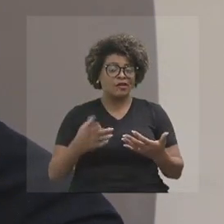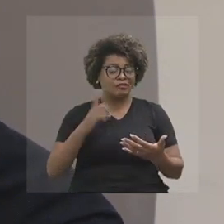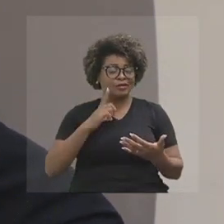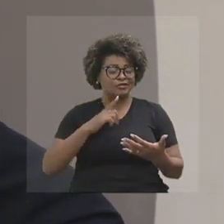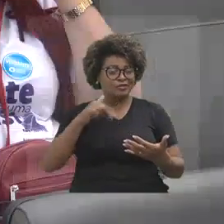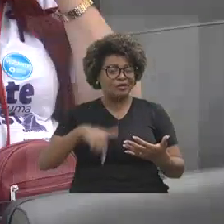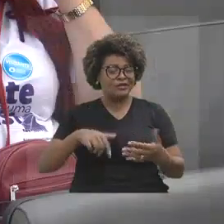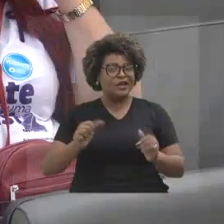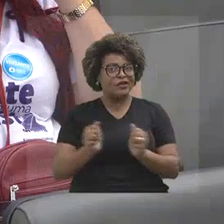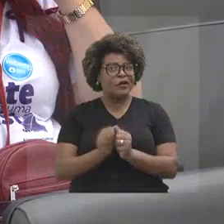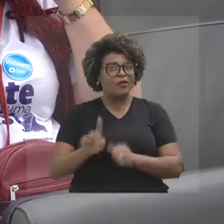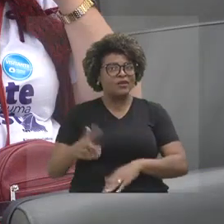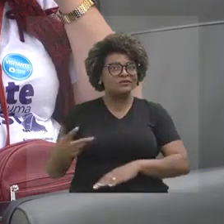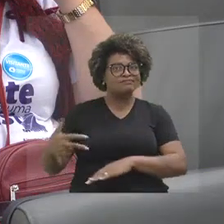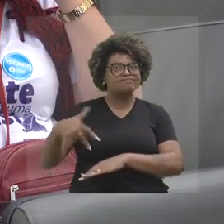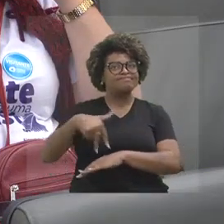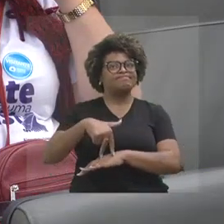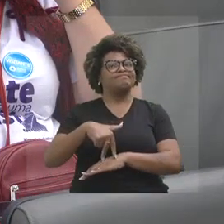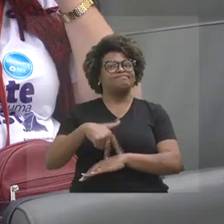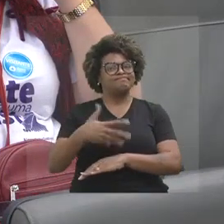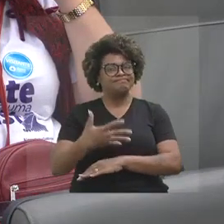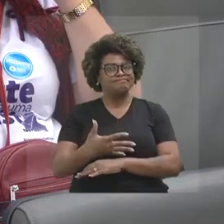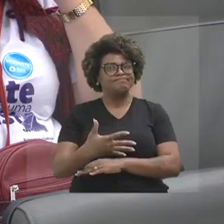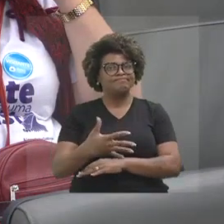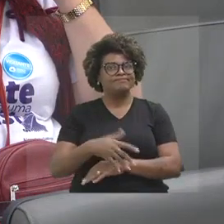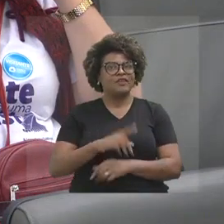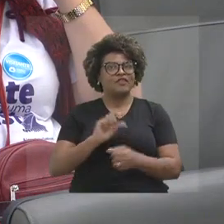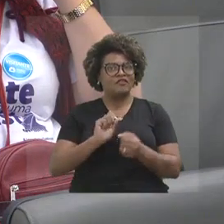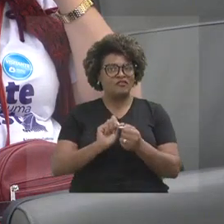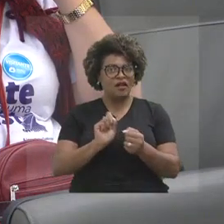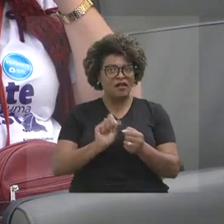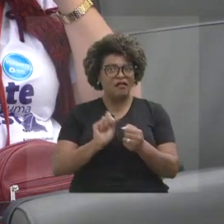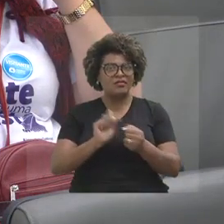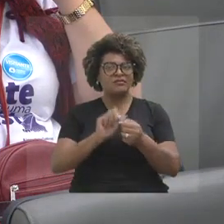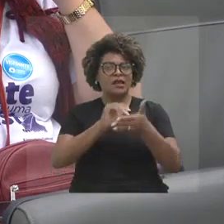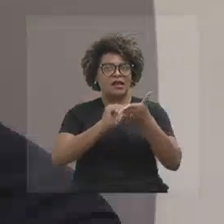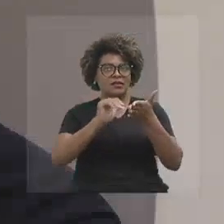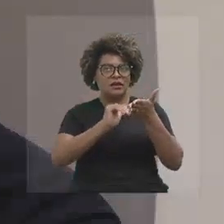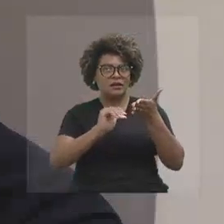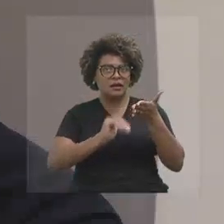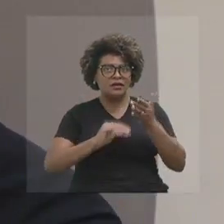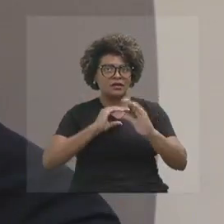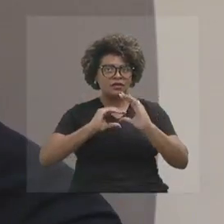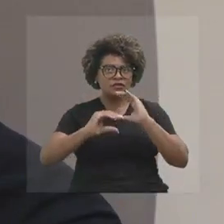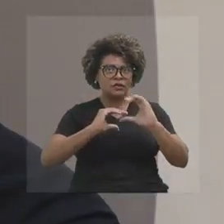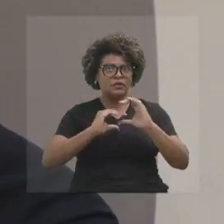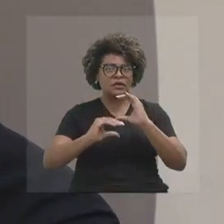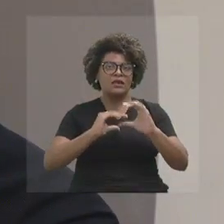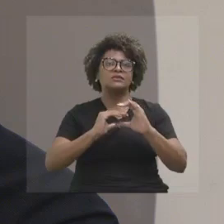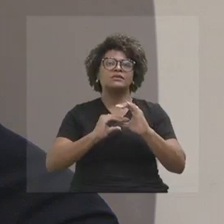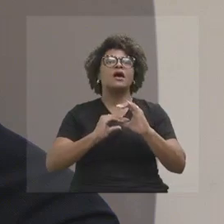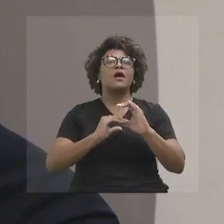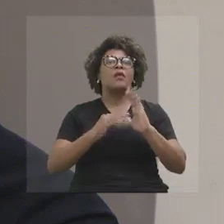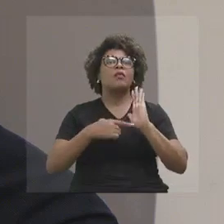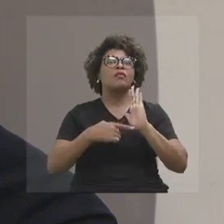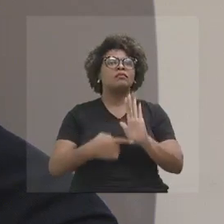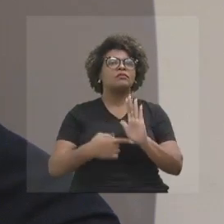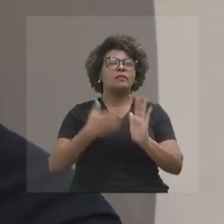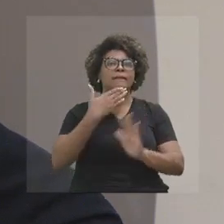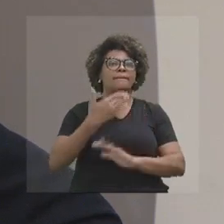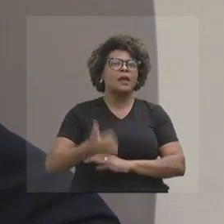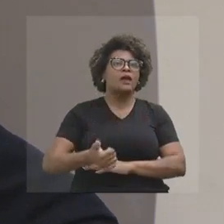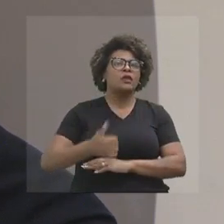fazer a Secretaria de Comunicação comunicar melhor com os mineiros, para que eles